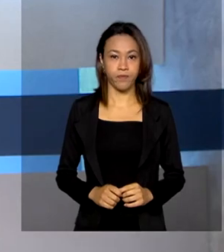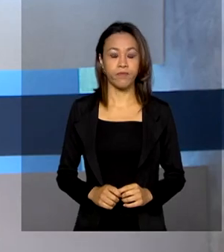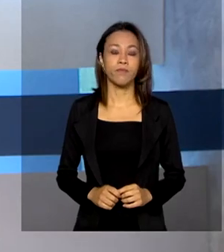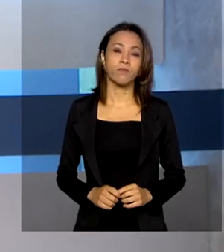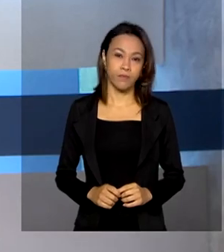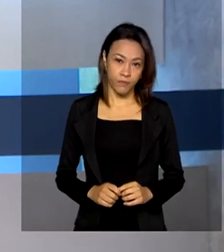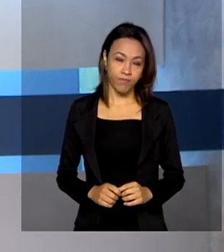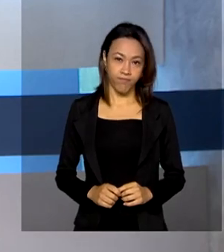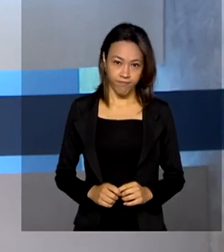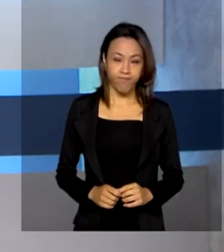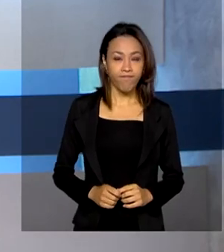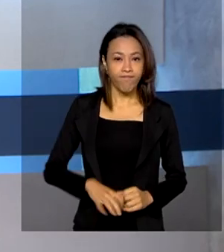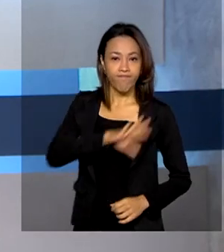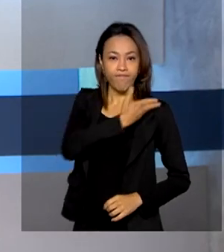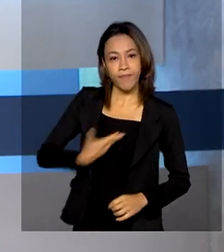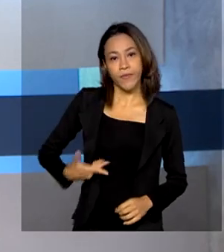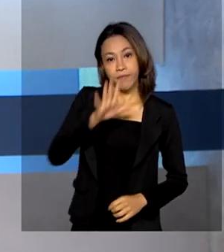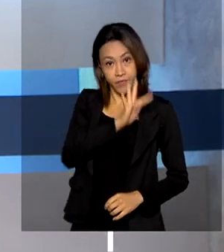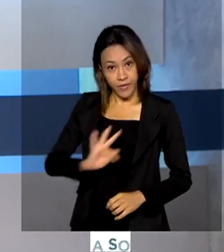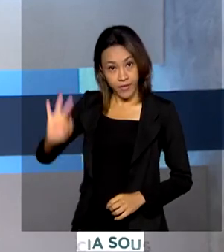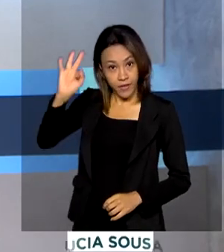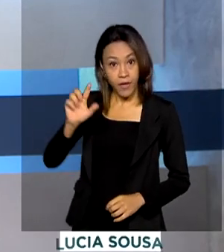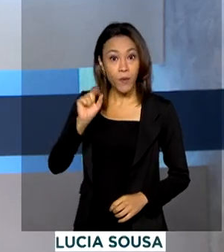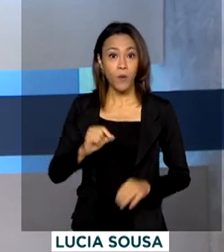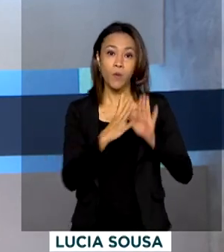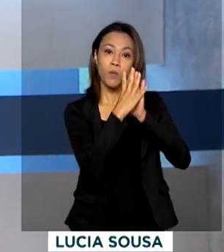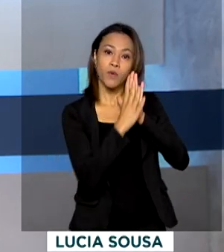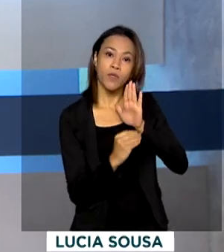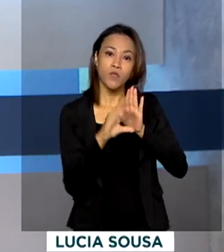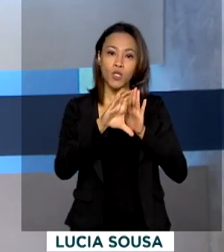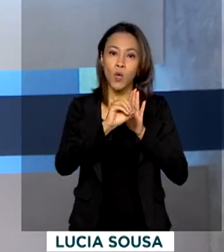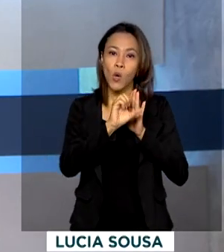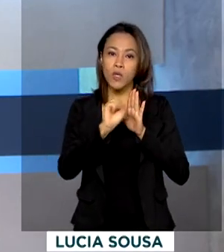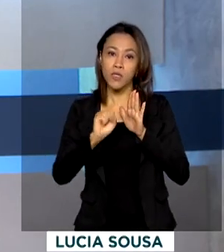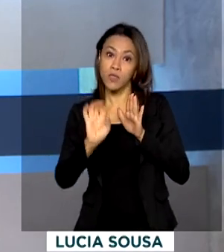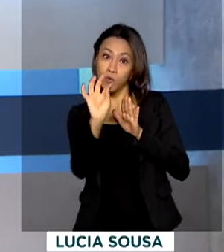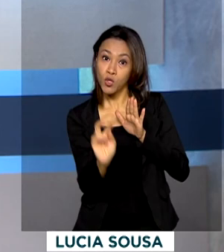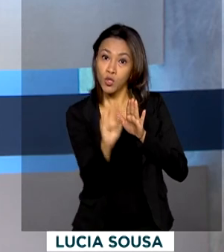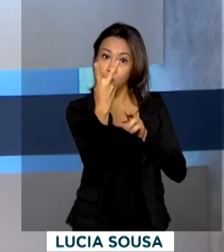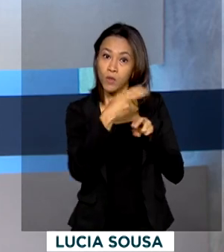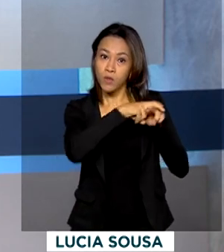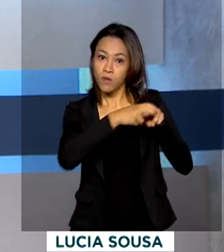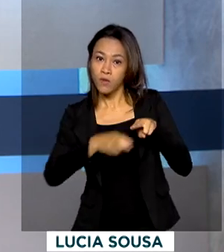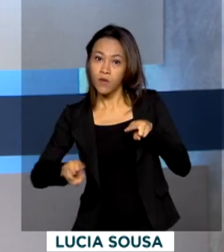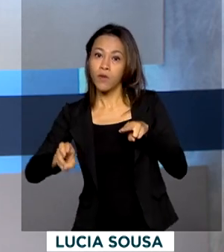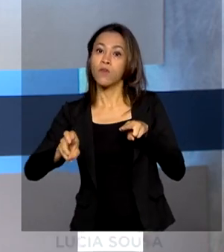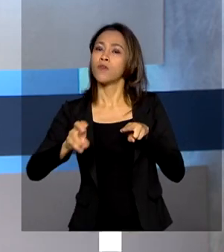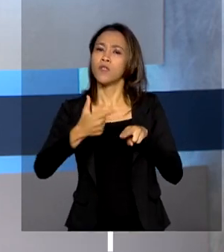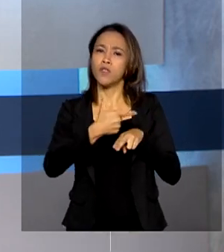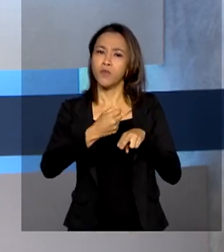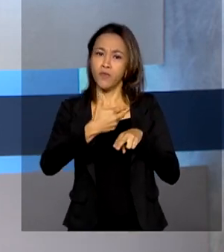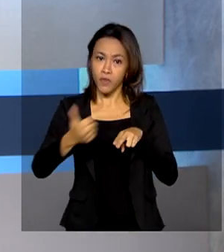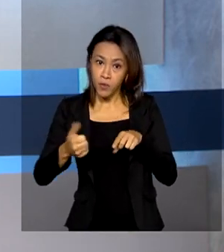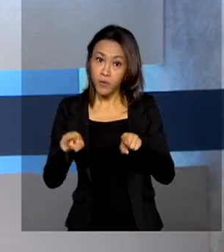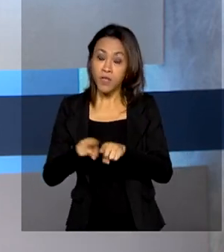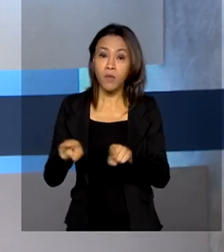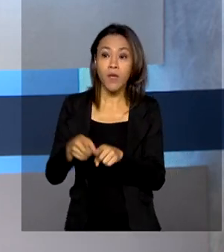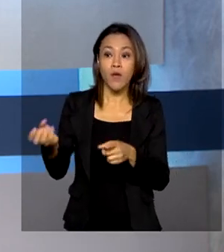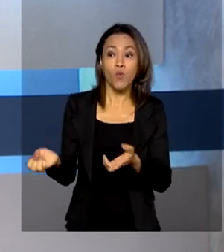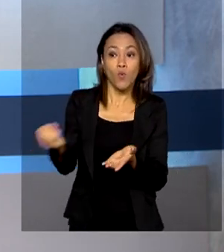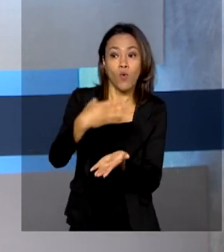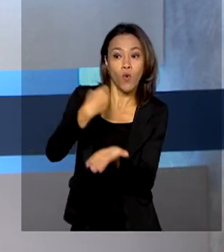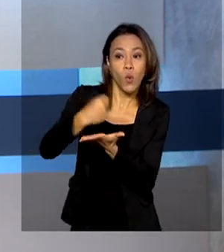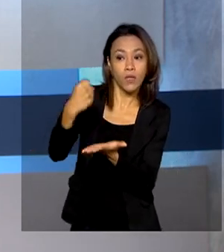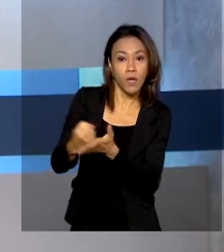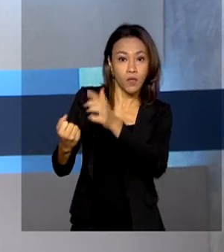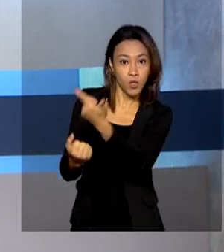E o governo federal prevê a concessão de duas ferrovias em 2021, além da renovação de o contrato de uma